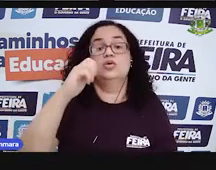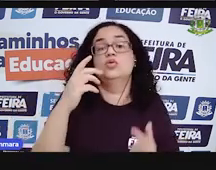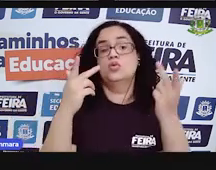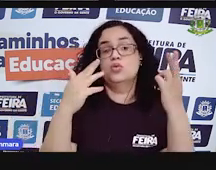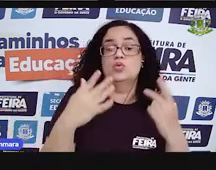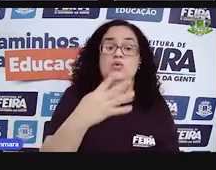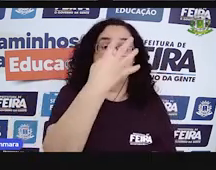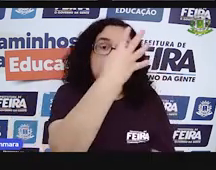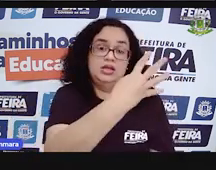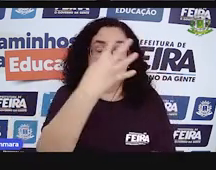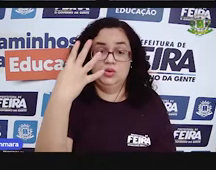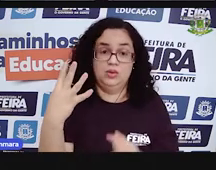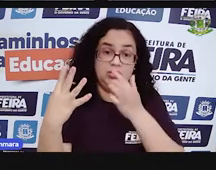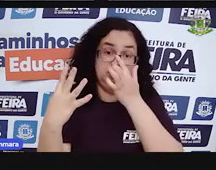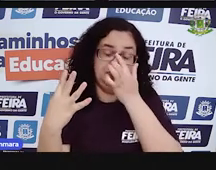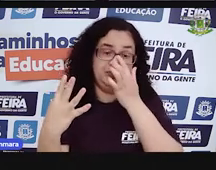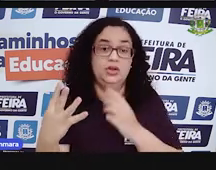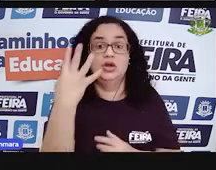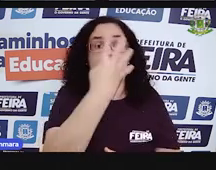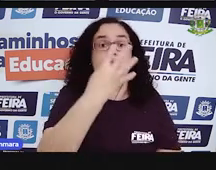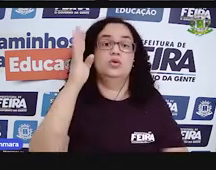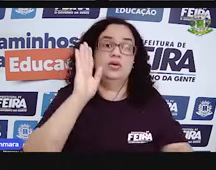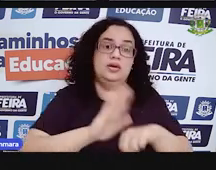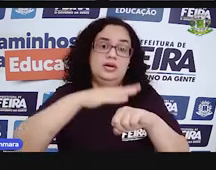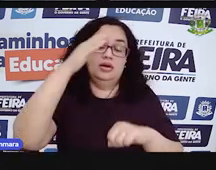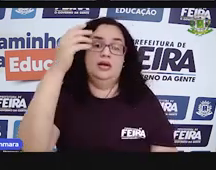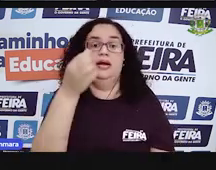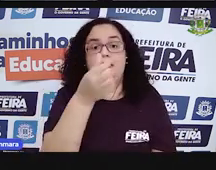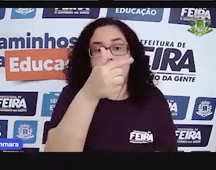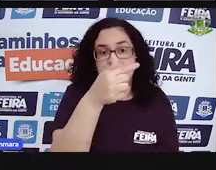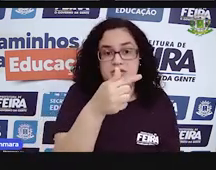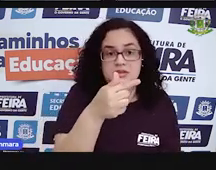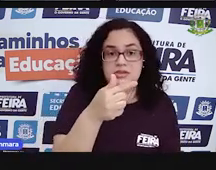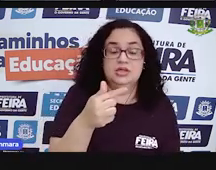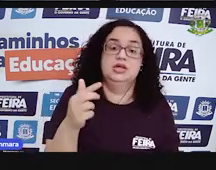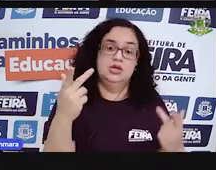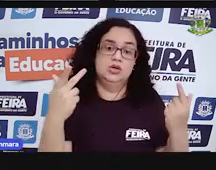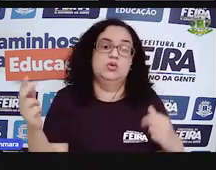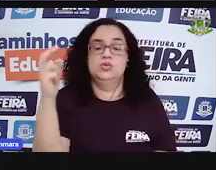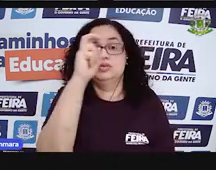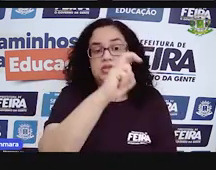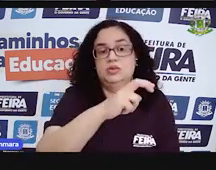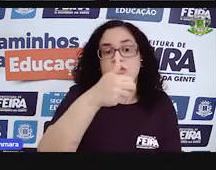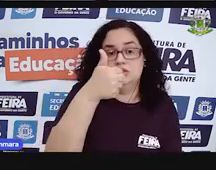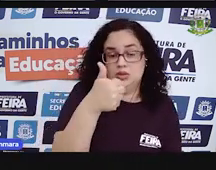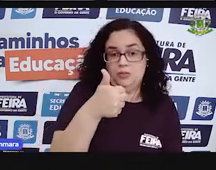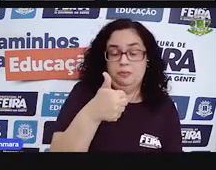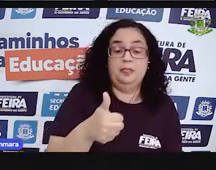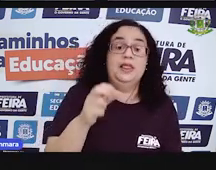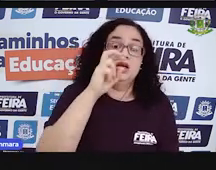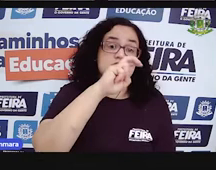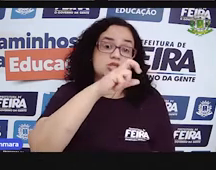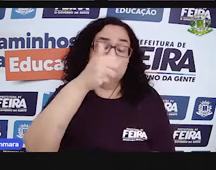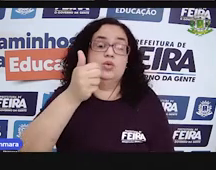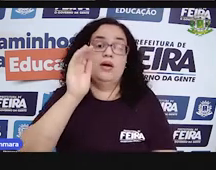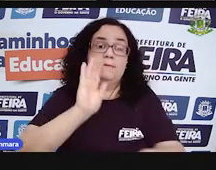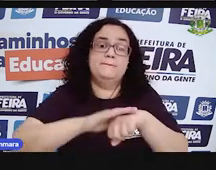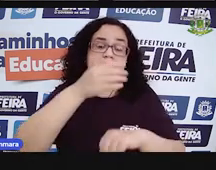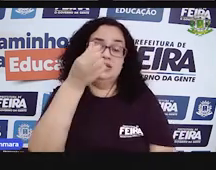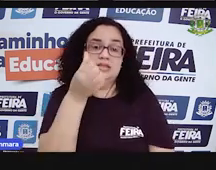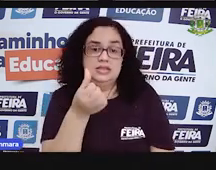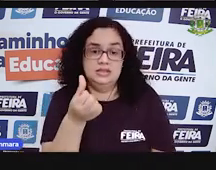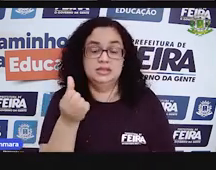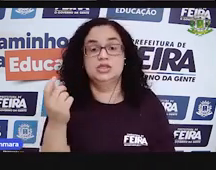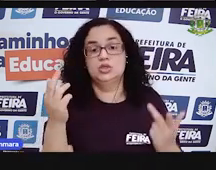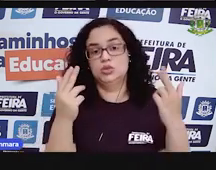44. 44. 44 mais 7, 51. 51 mais 6,